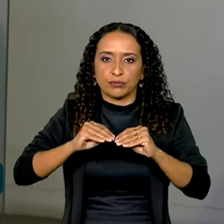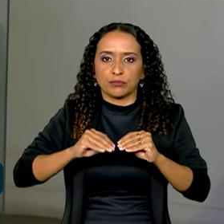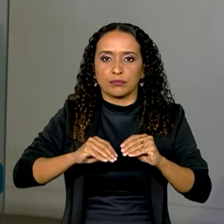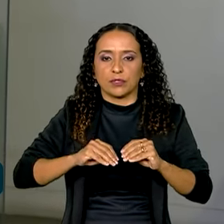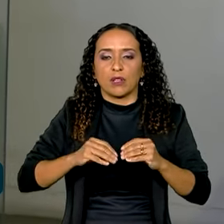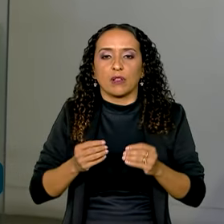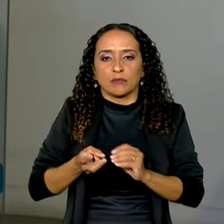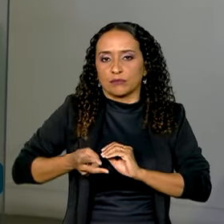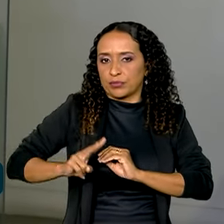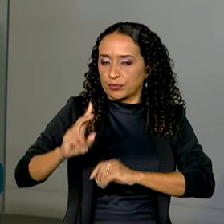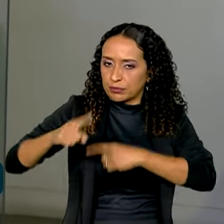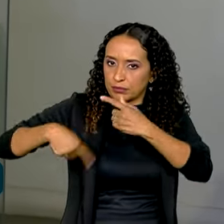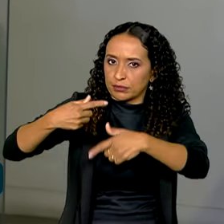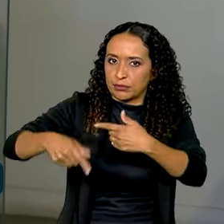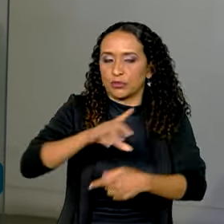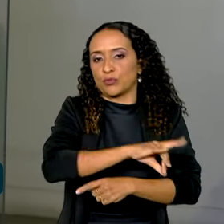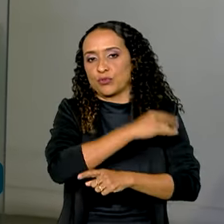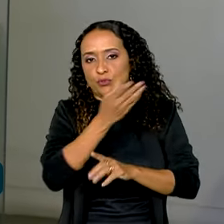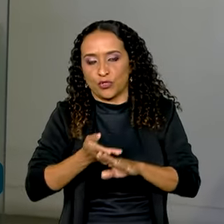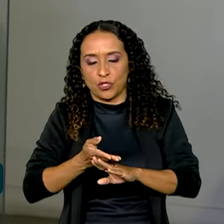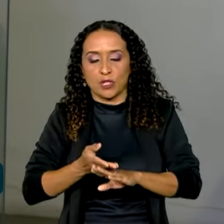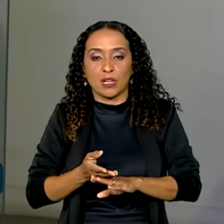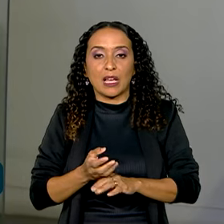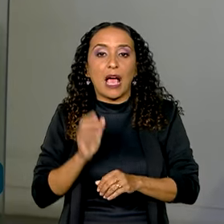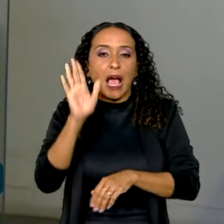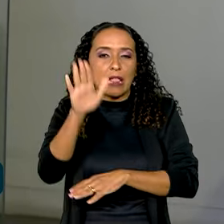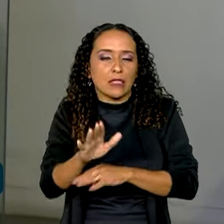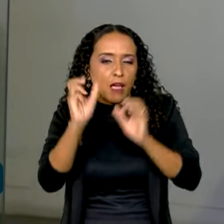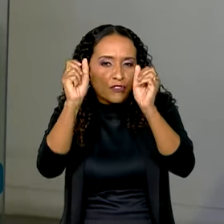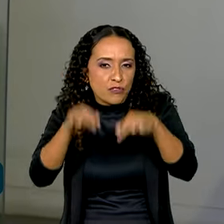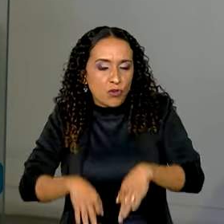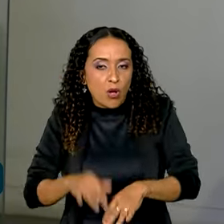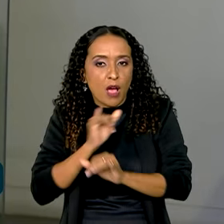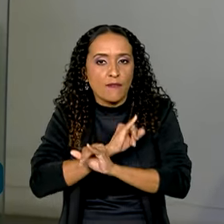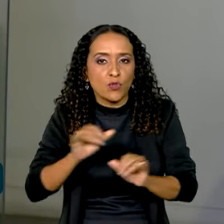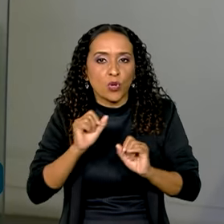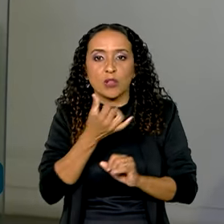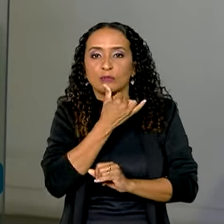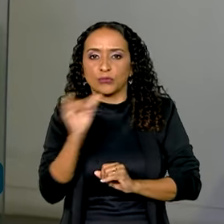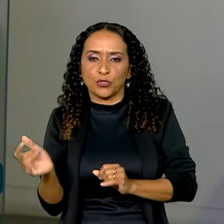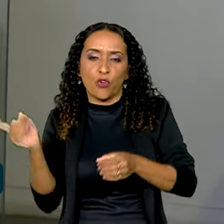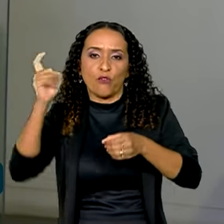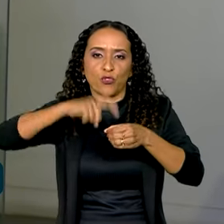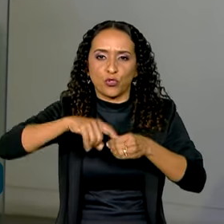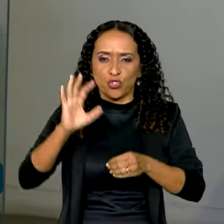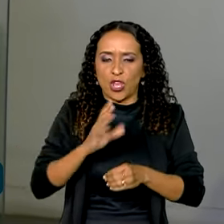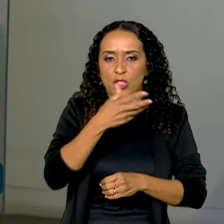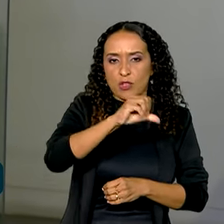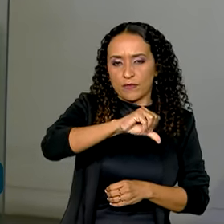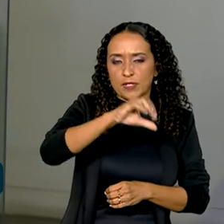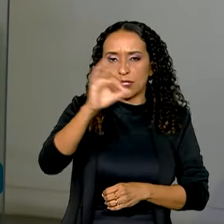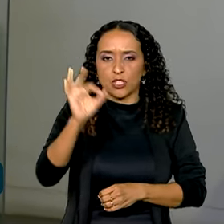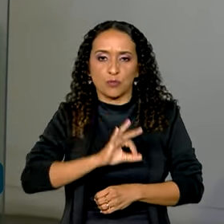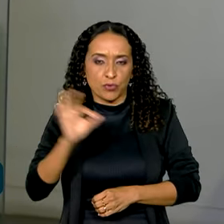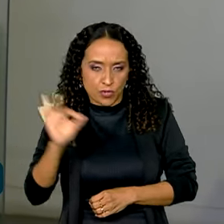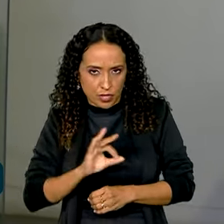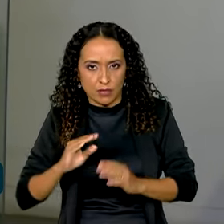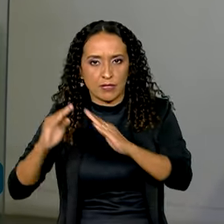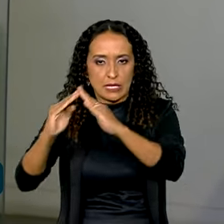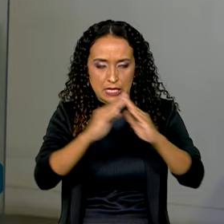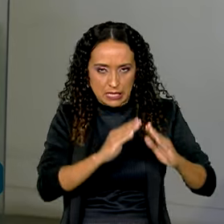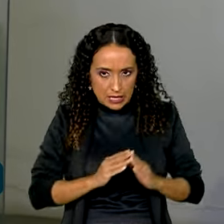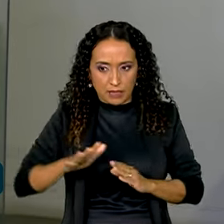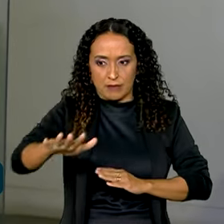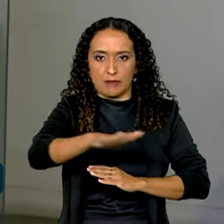com problemas ao longo do dia. No final da tarde, a Enel afirmou que a energia estava restabelecida em 97% dos imóveis